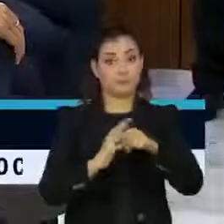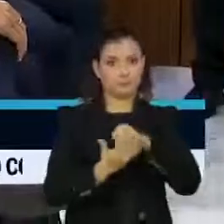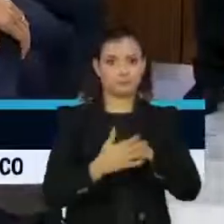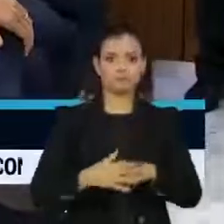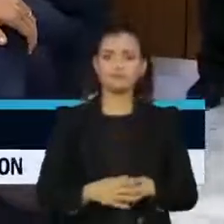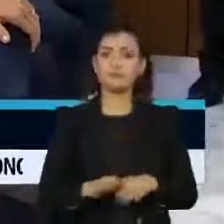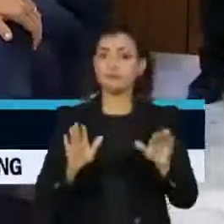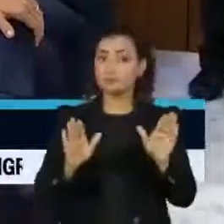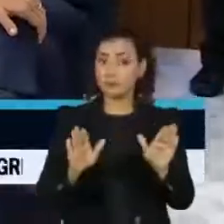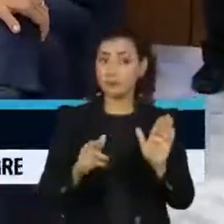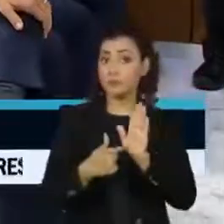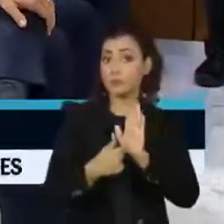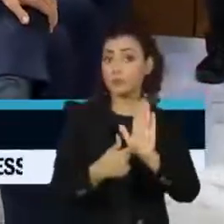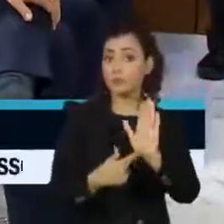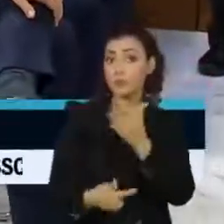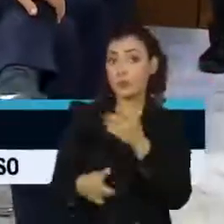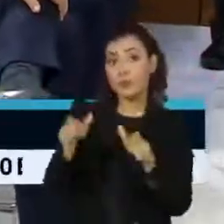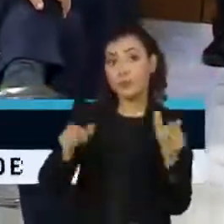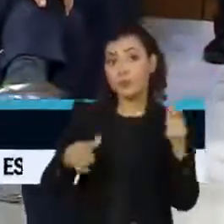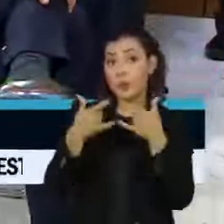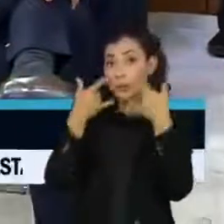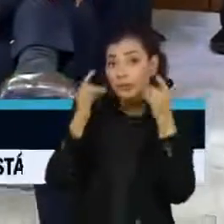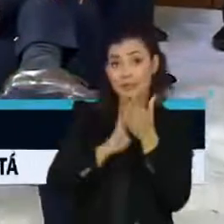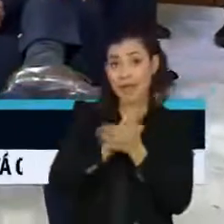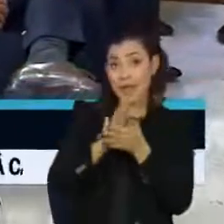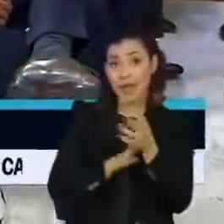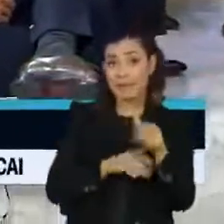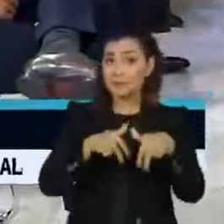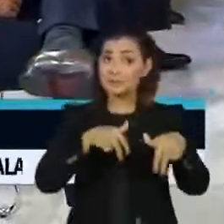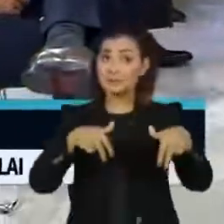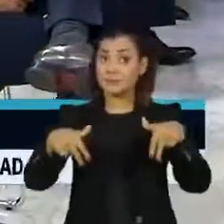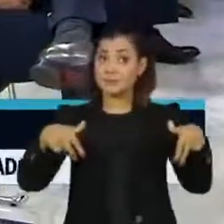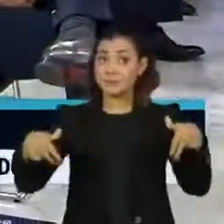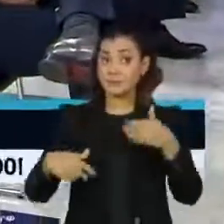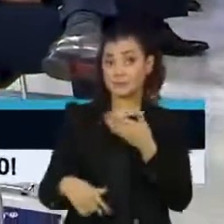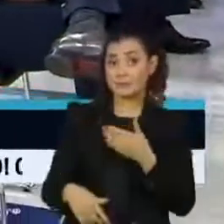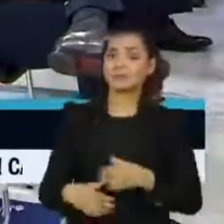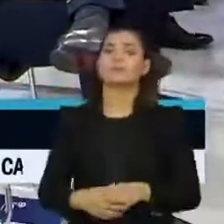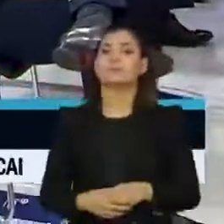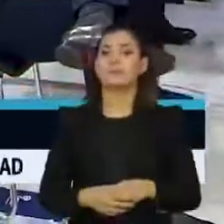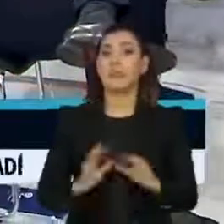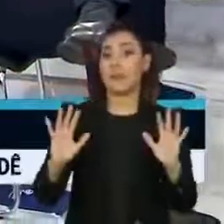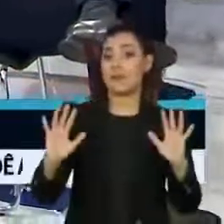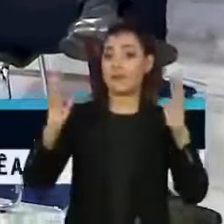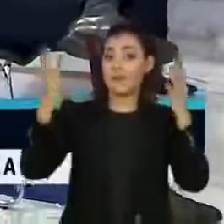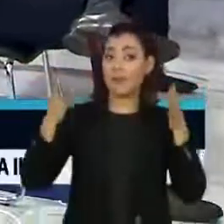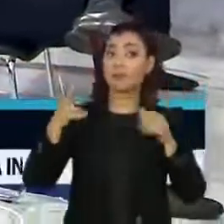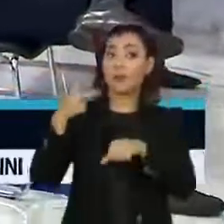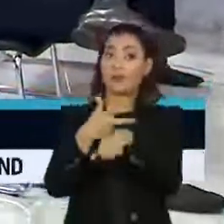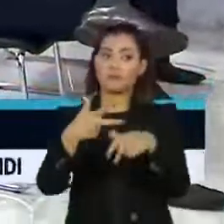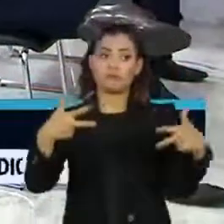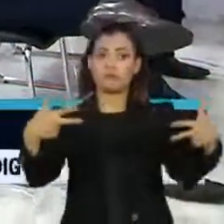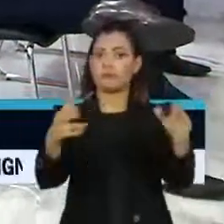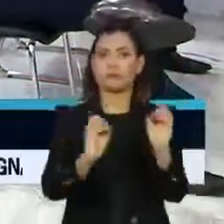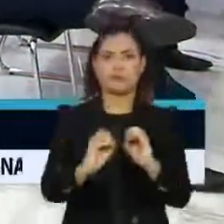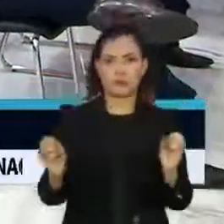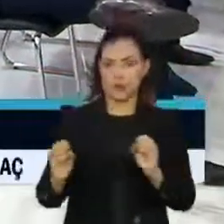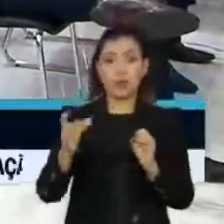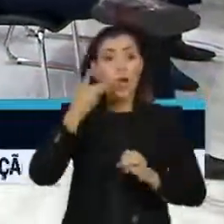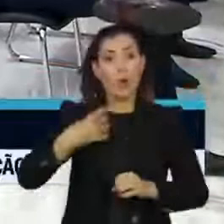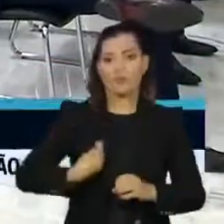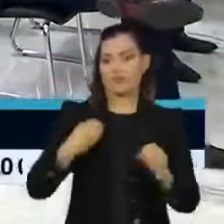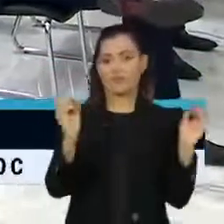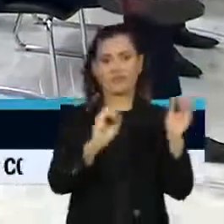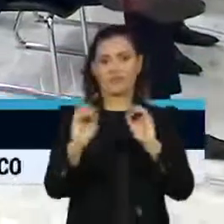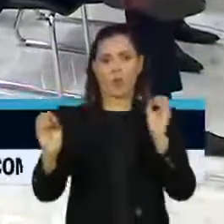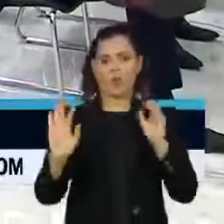Ainda assim, as cenas mostraram pessoas sem o distanciamento recomendado. O evento também foi fechado para a imprensa e não contou com a transmissão